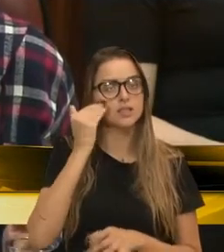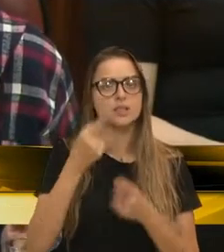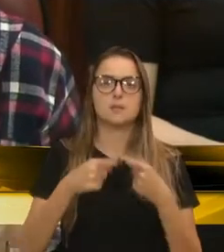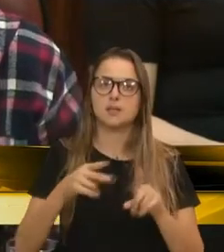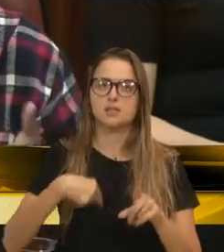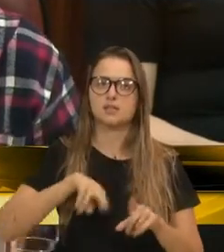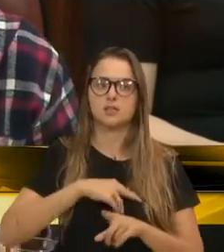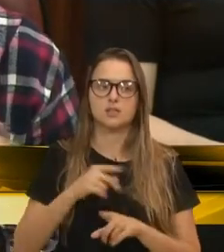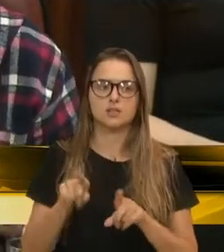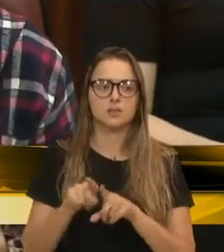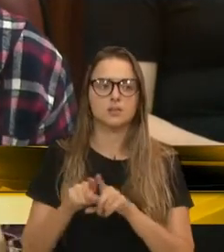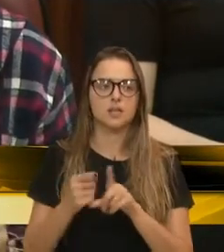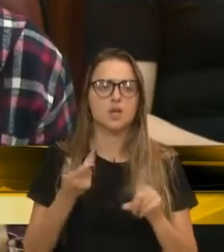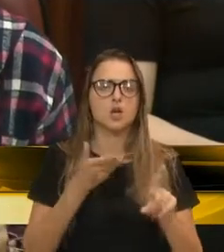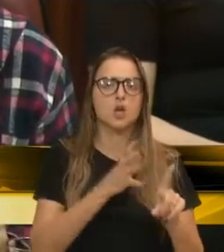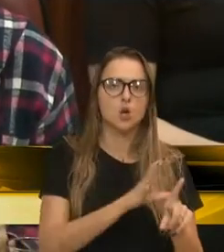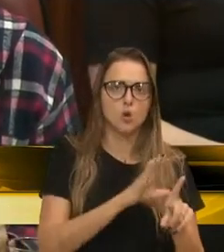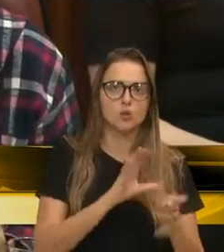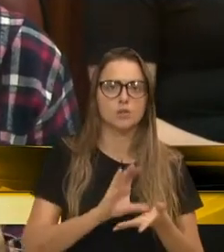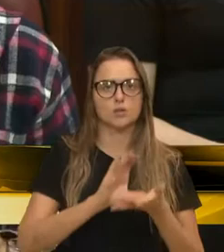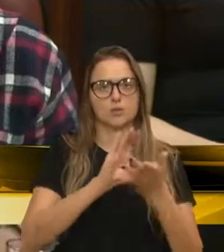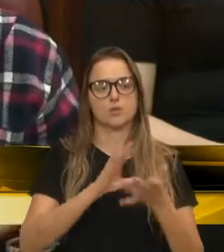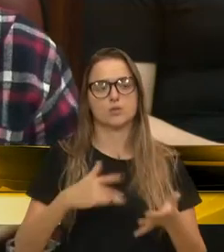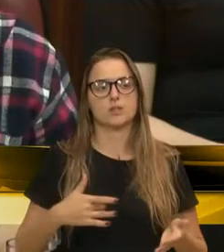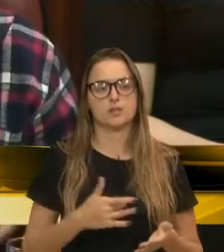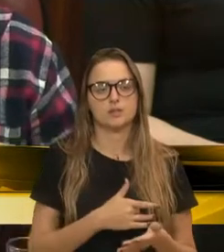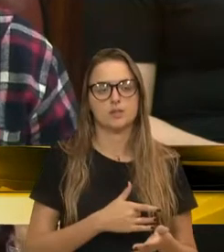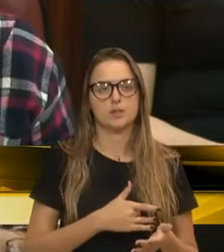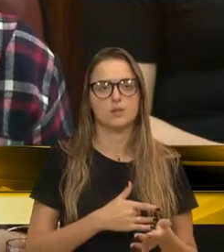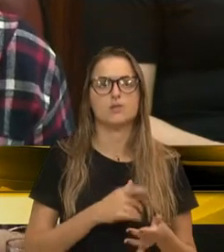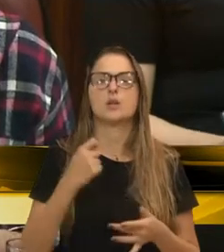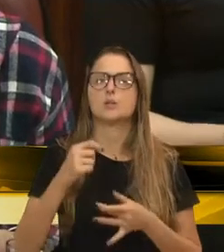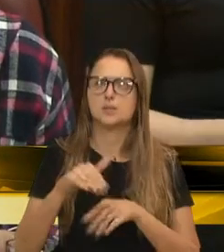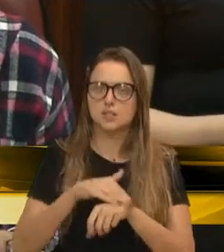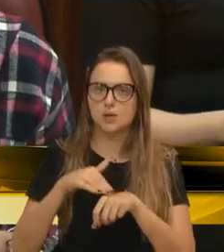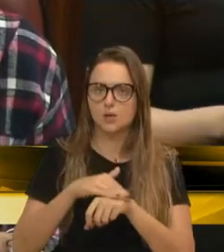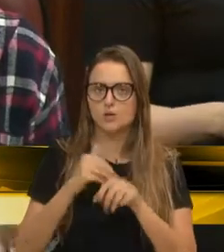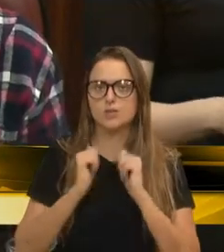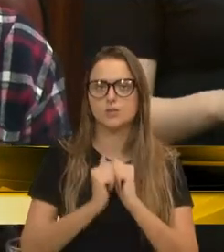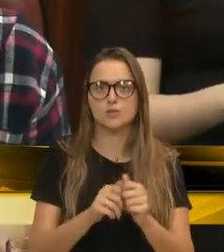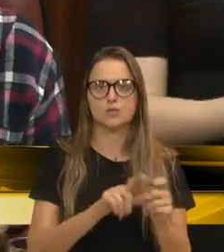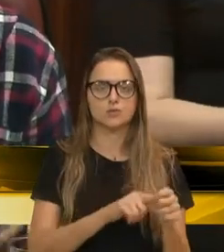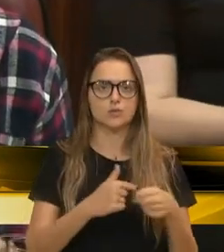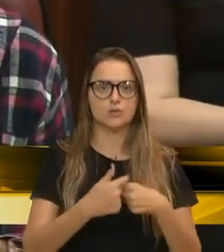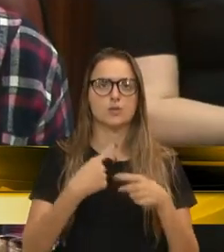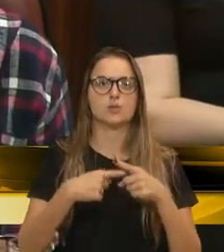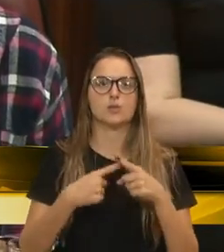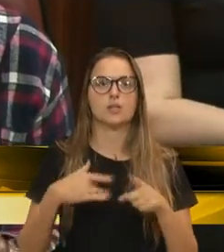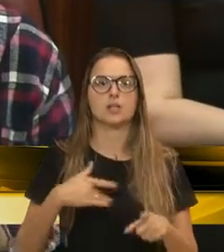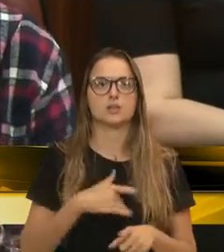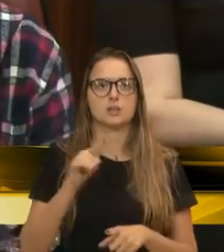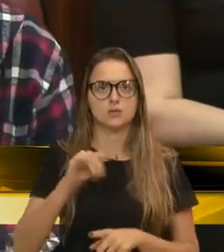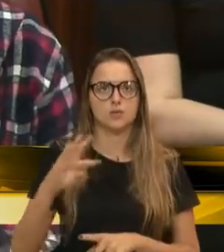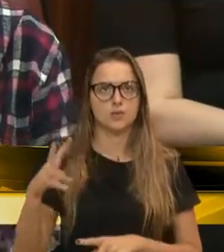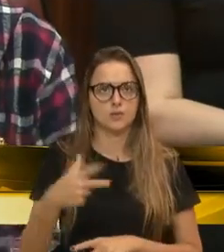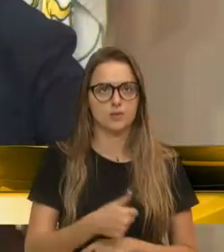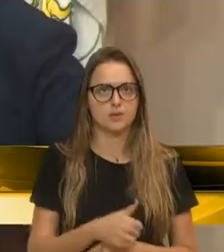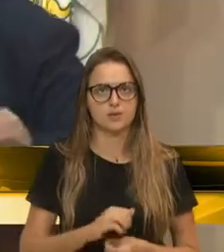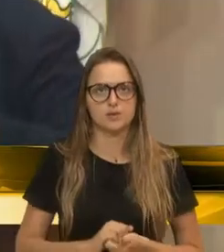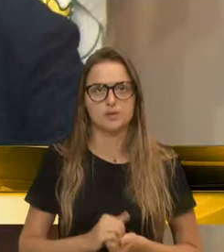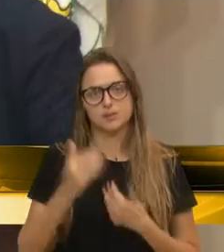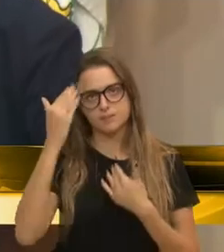esse desrespeito com o Conselho Municipal de Saúde. A gente precisa dialogar com a nossa cidade, porque a saúde é para todos nós. Obrigada.